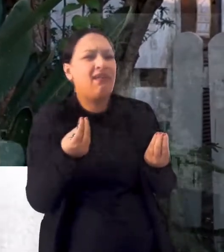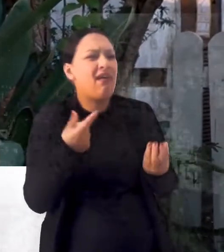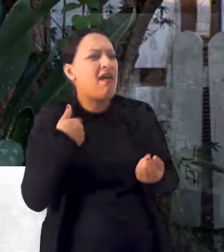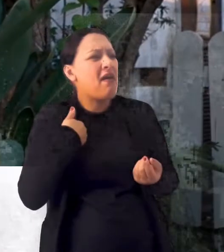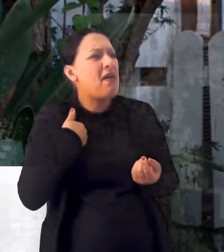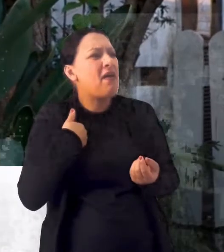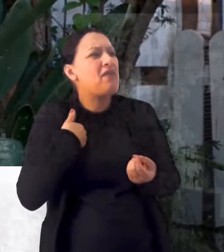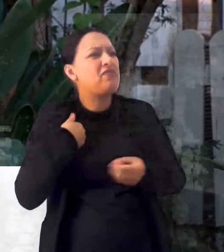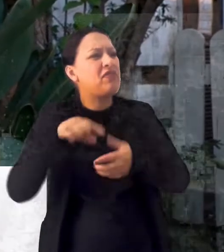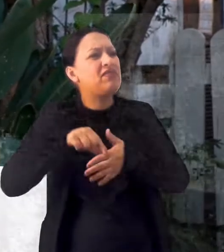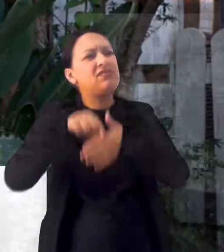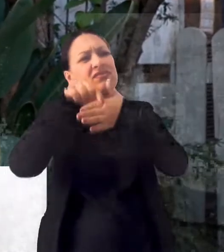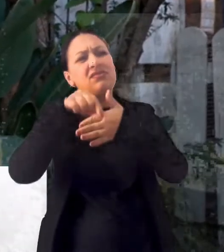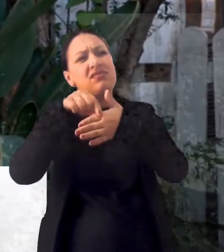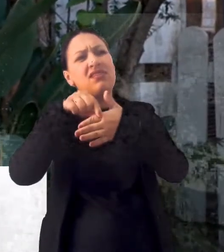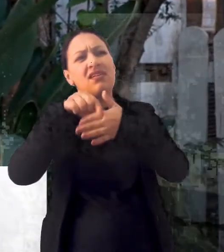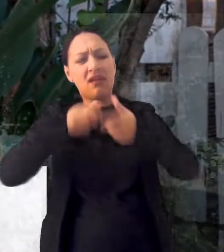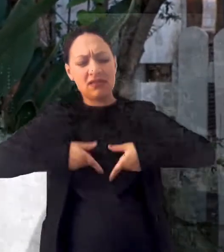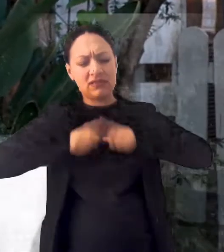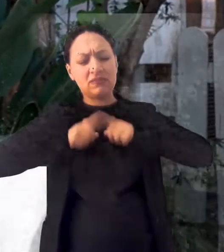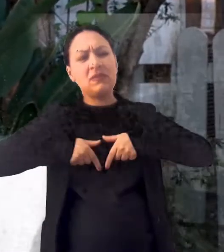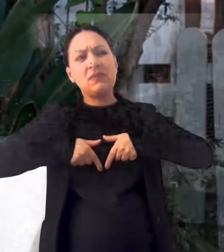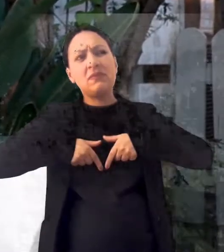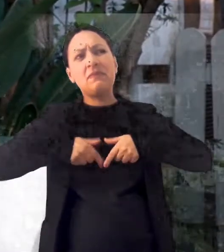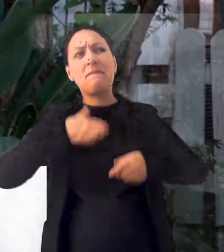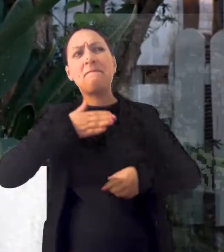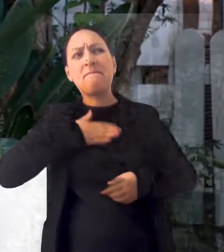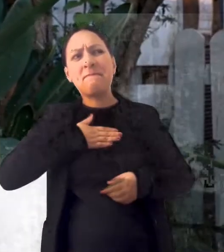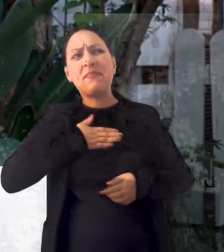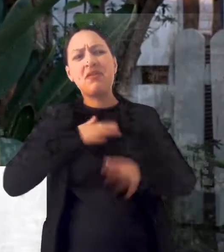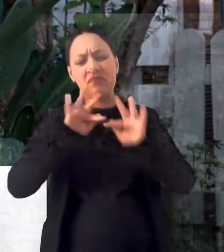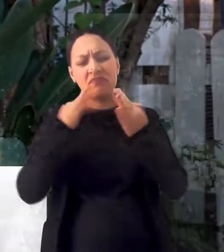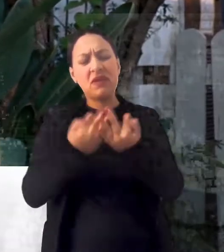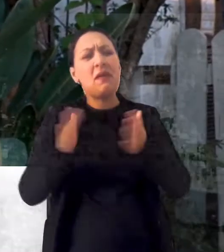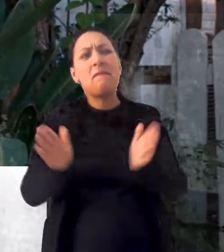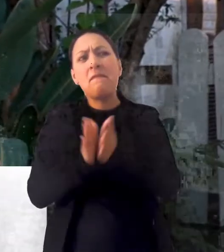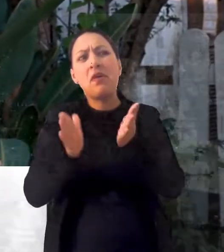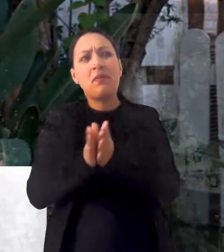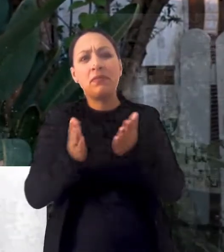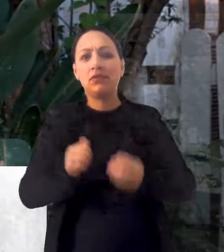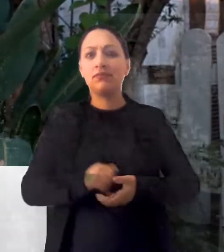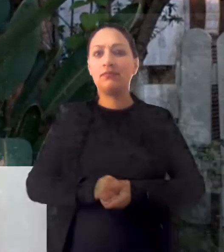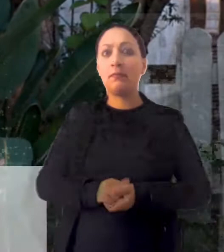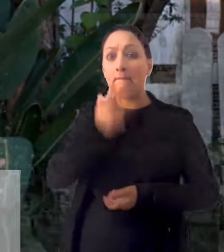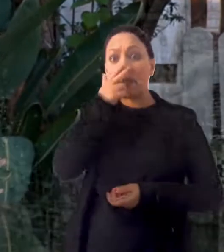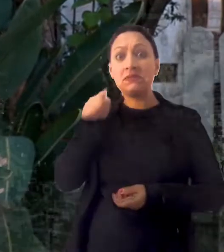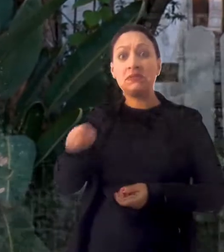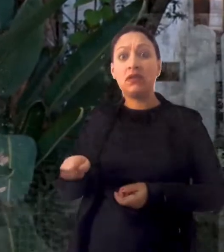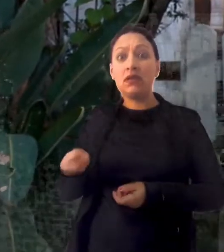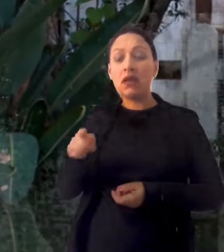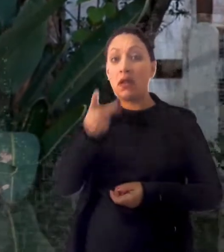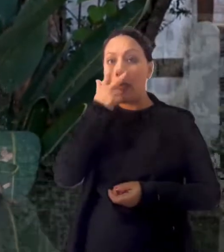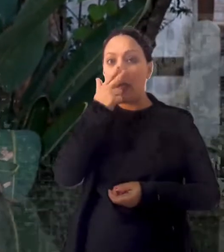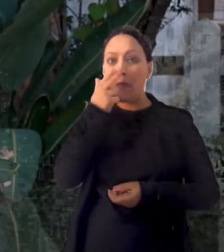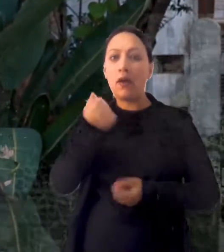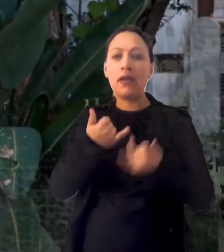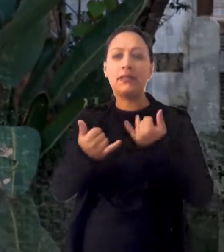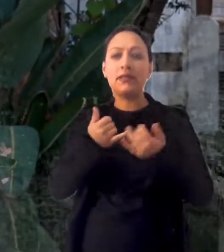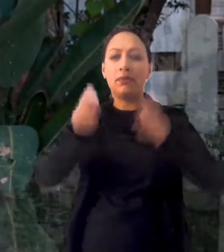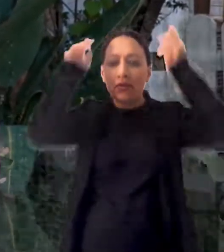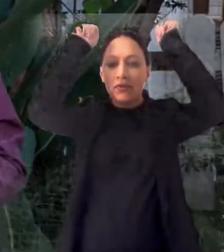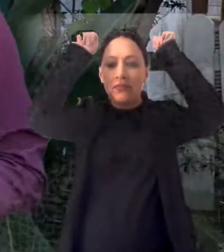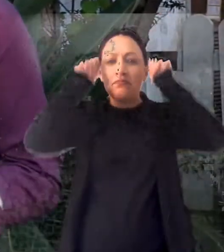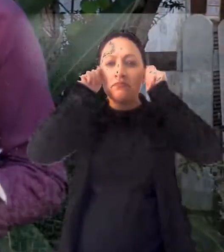livrarei Israel? Eis que a minha família é a mais pobre de Manassésia e eu o menor na casa do meu pai. Parece que Gideão havia